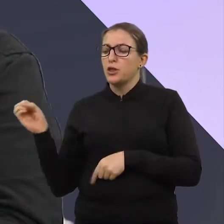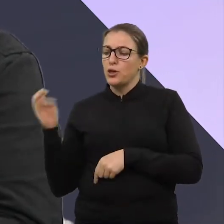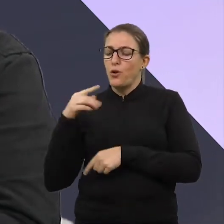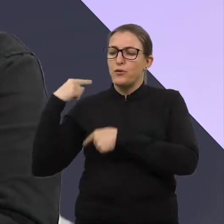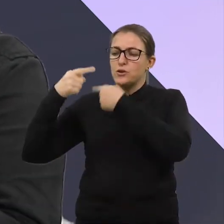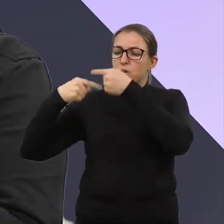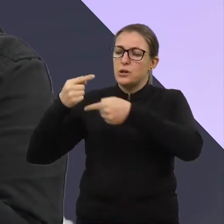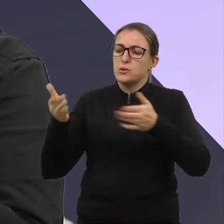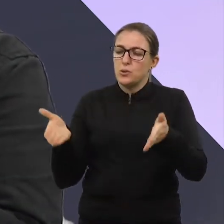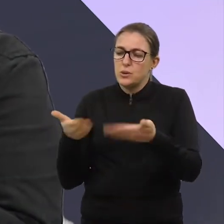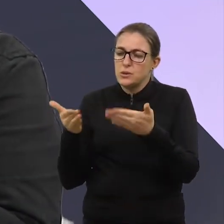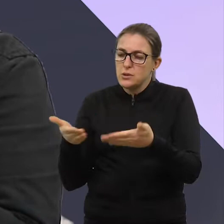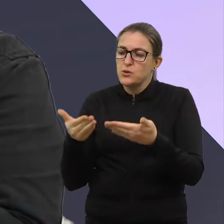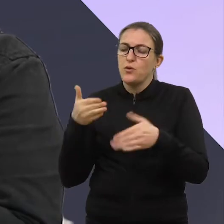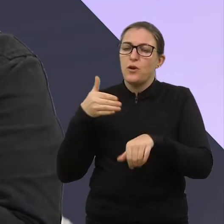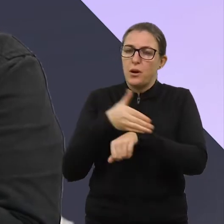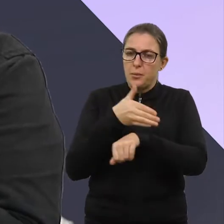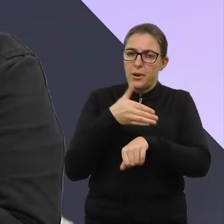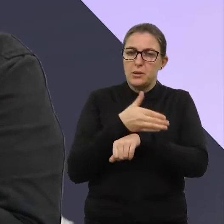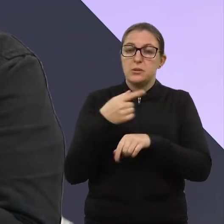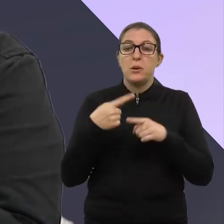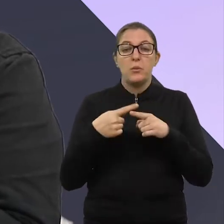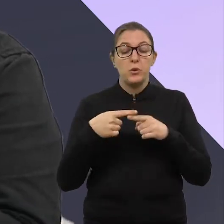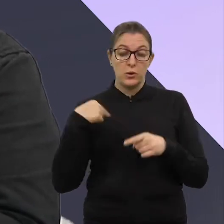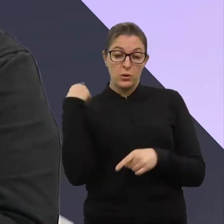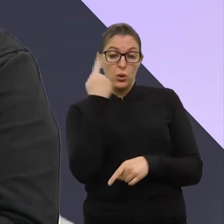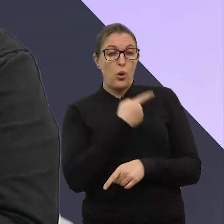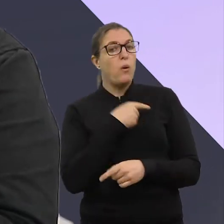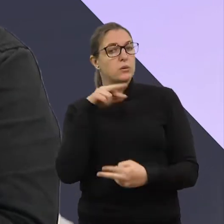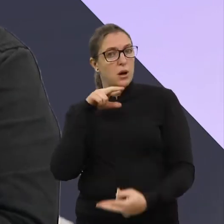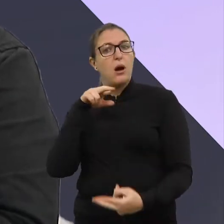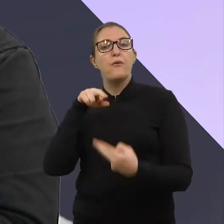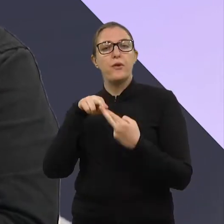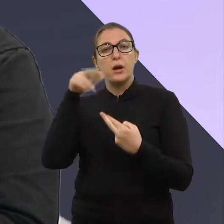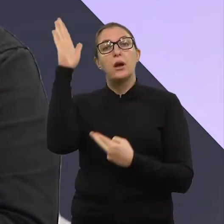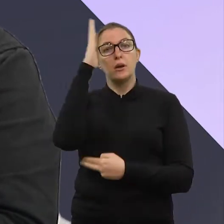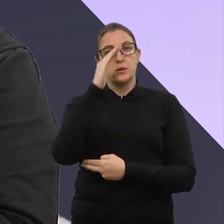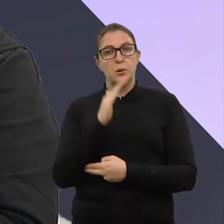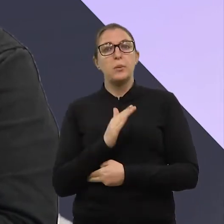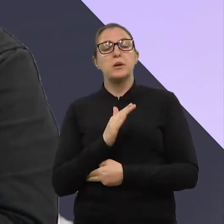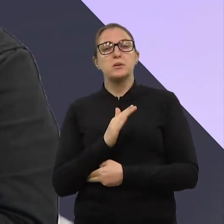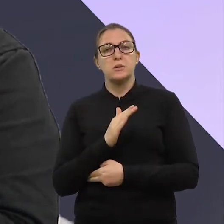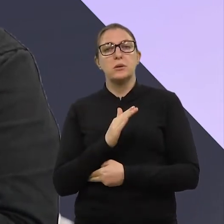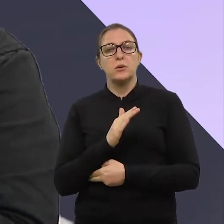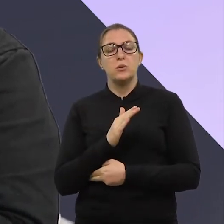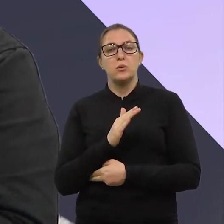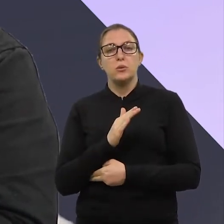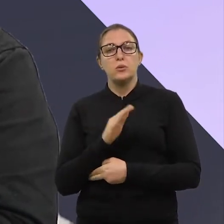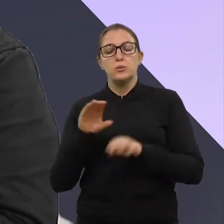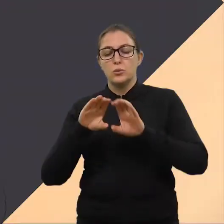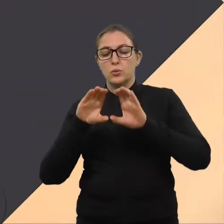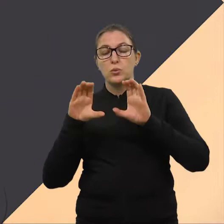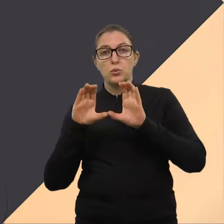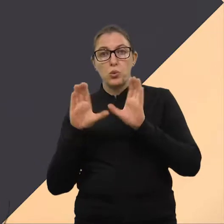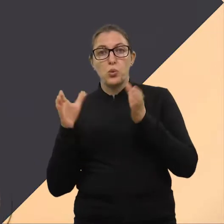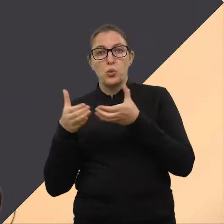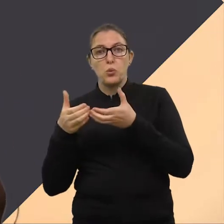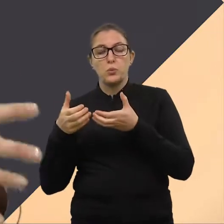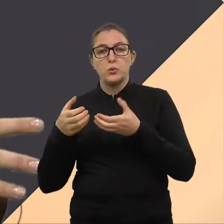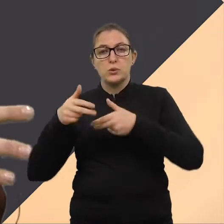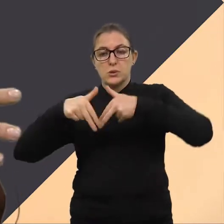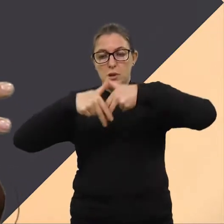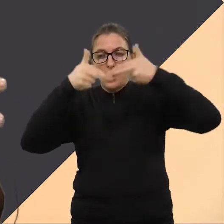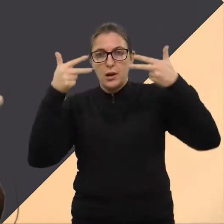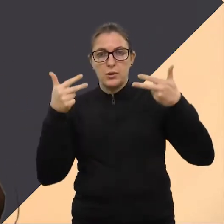participar desse movimento, que sem dúvida nenhuma somos uma referência no país, né? De registros étnicos em uma comunidade. E até para